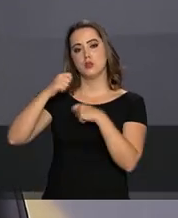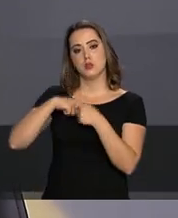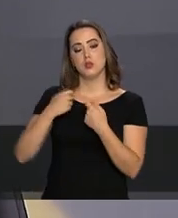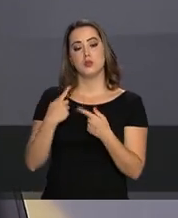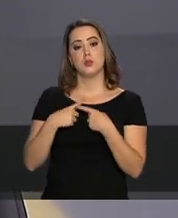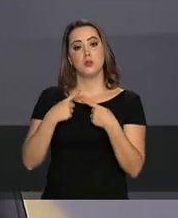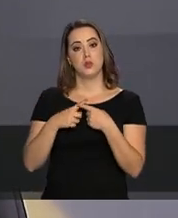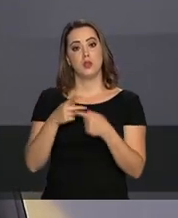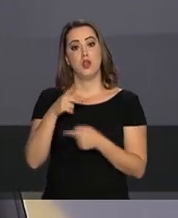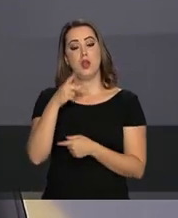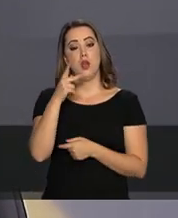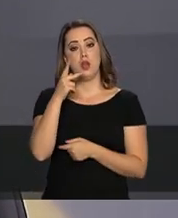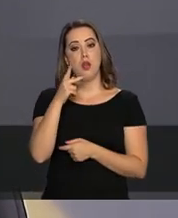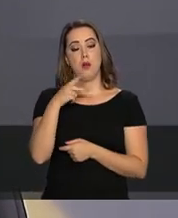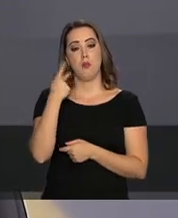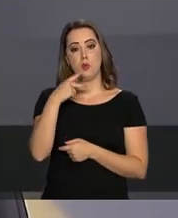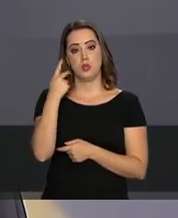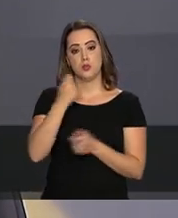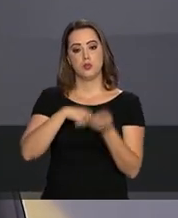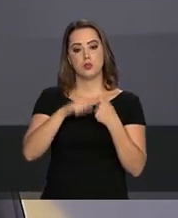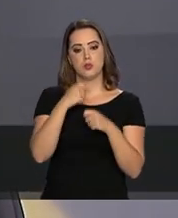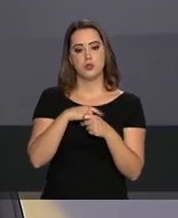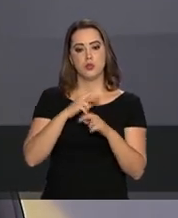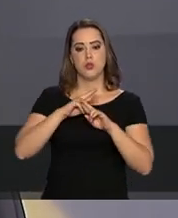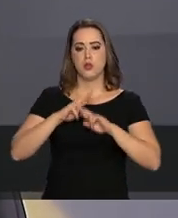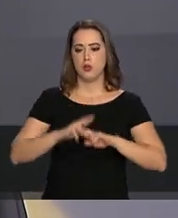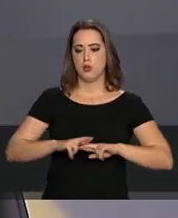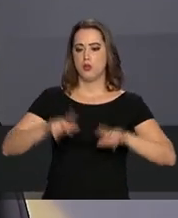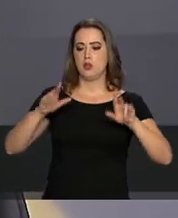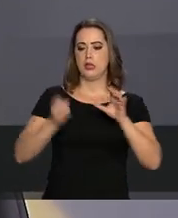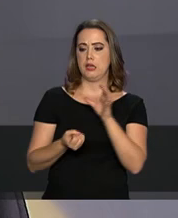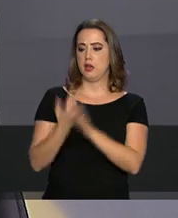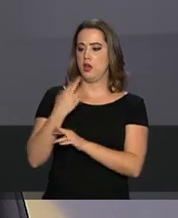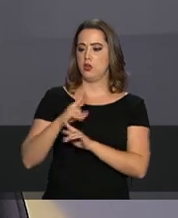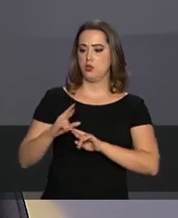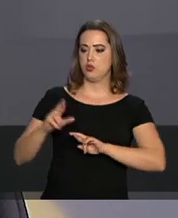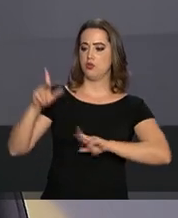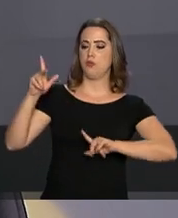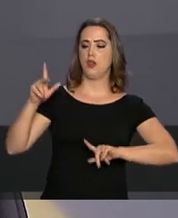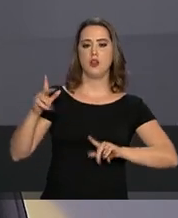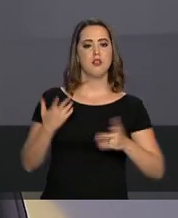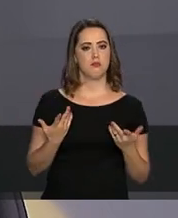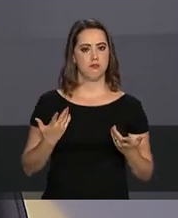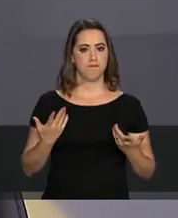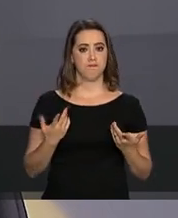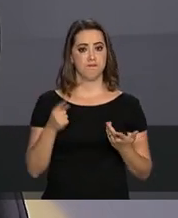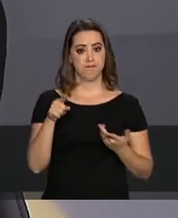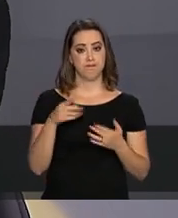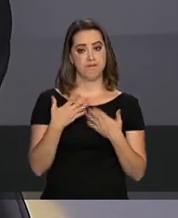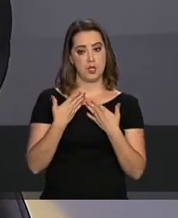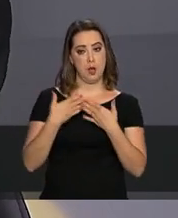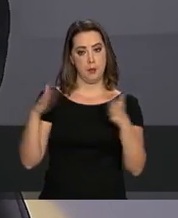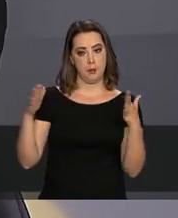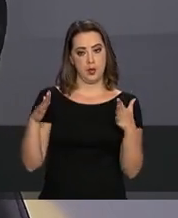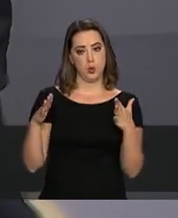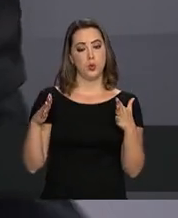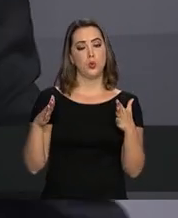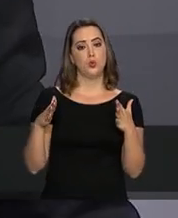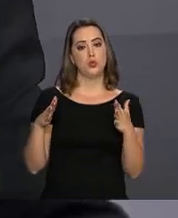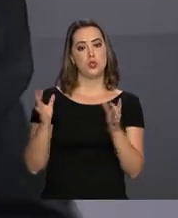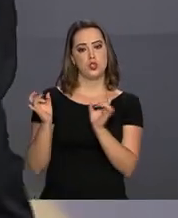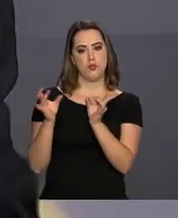política econômica, ela cria disparidades, quer dizer, a abertura comercial, por exemplo, ela favorece